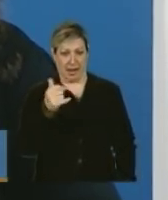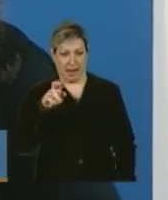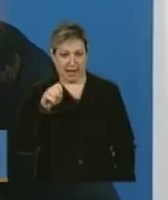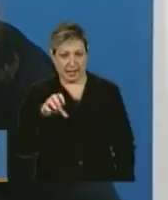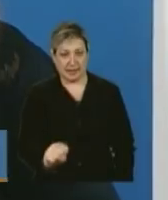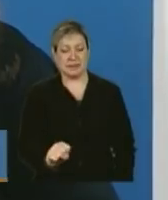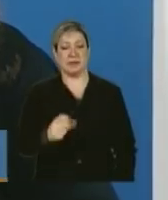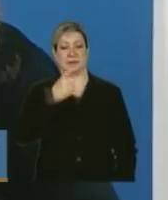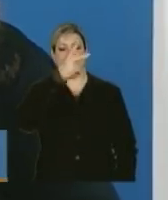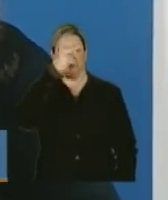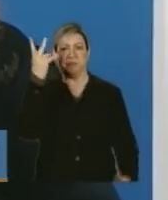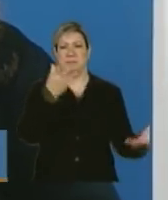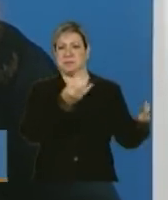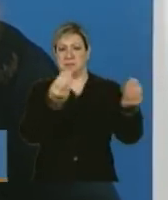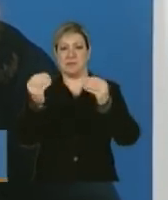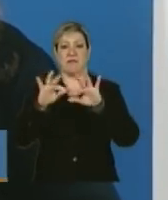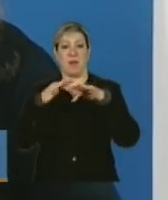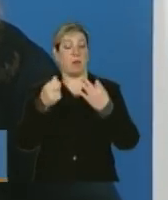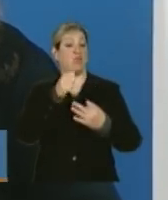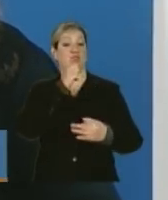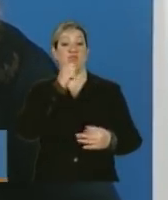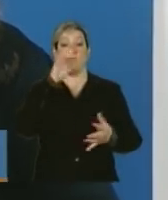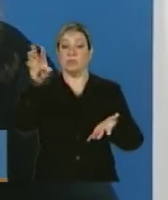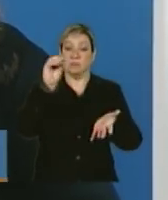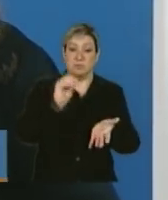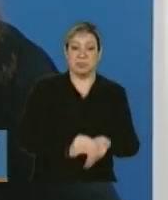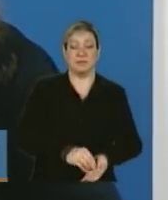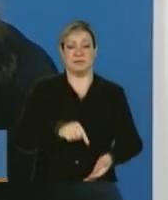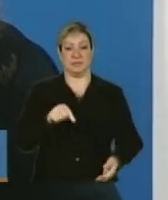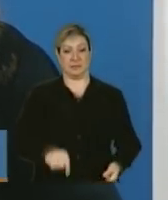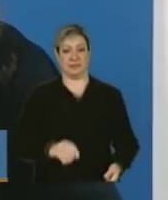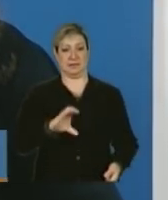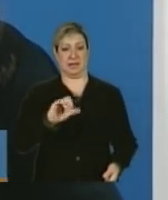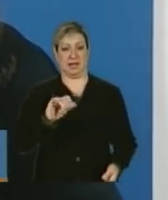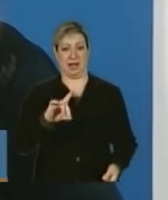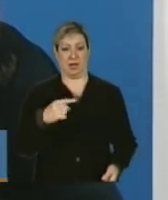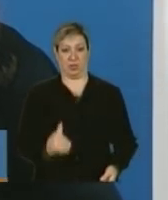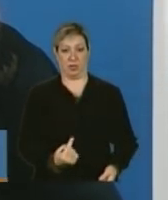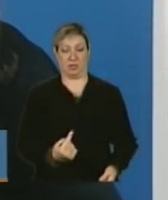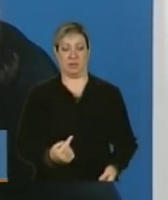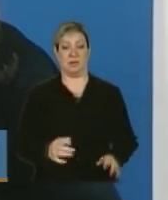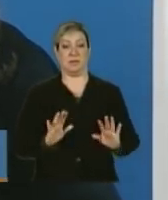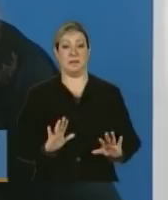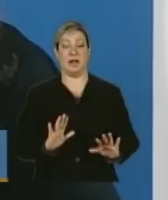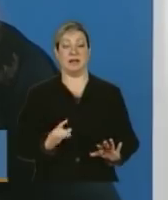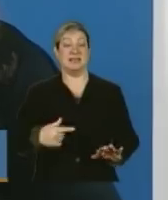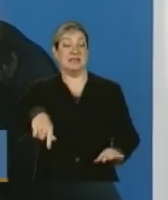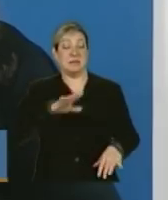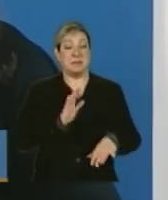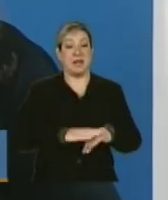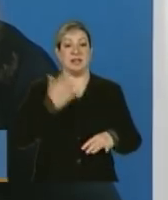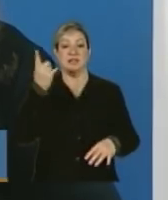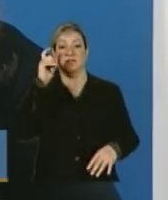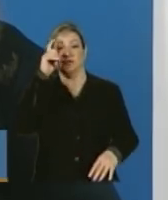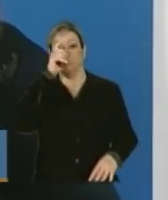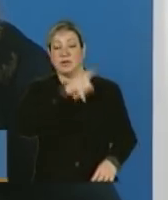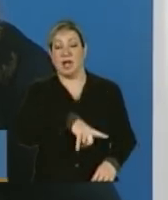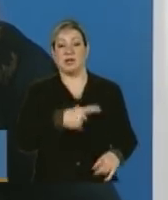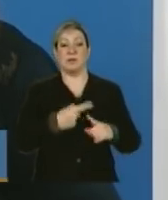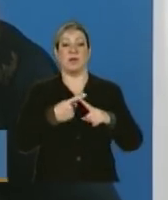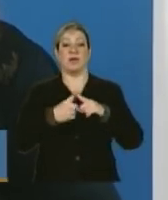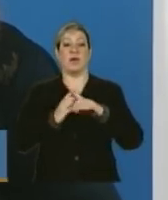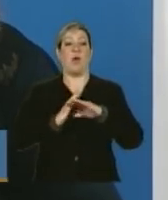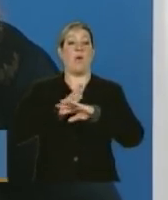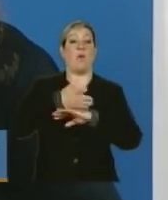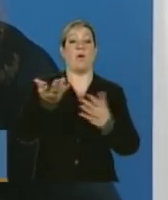Mas ocorre que são milhares de famílias nas quais estão as mais vulneráveis. As que têm mais dificuldade de acessar